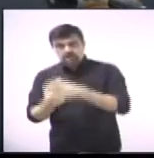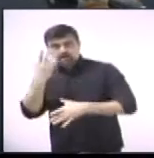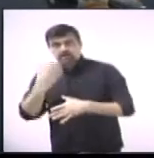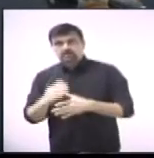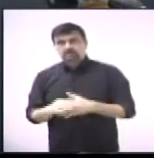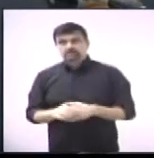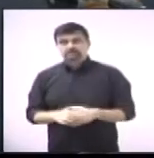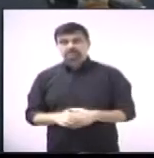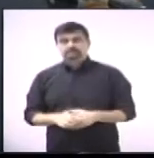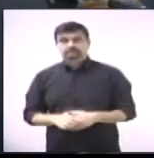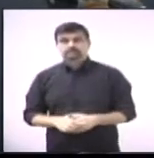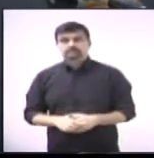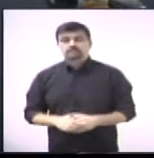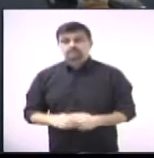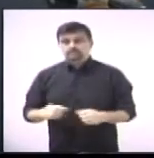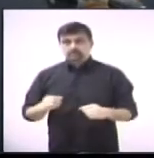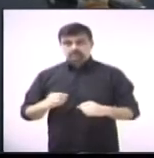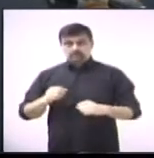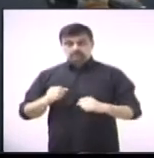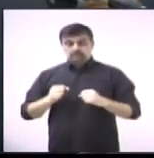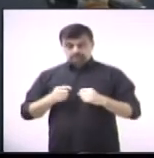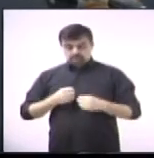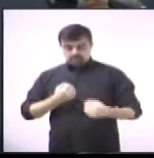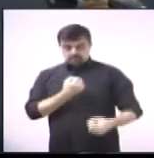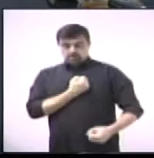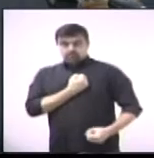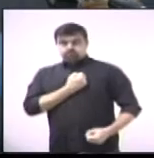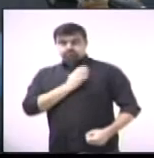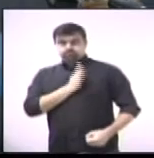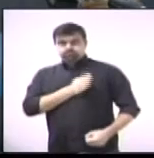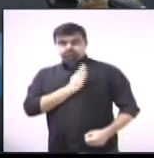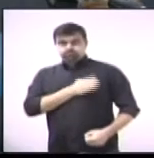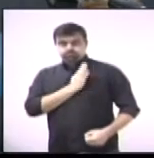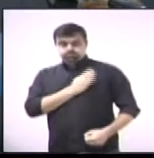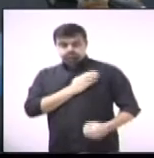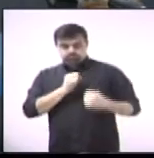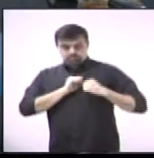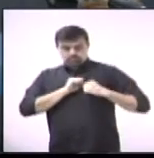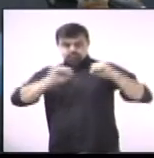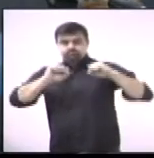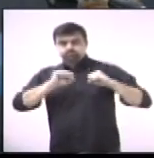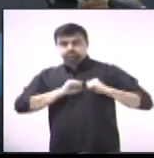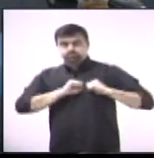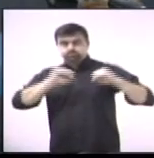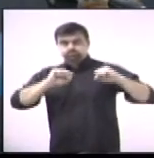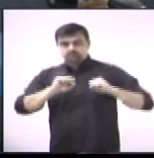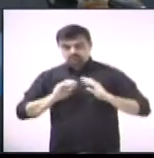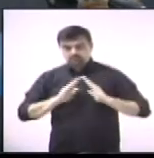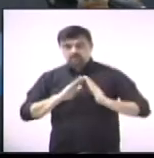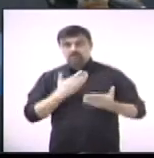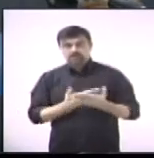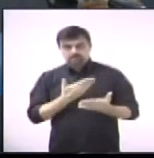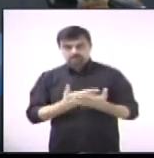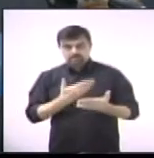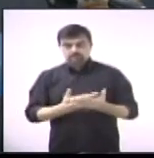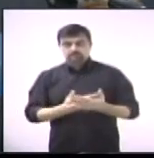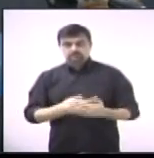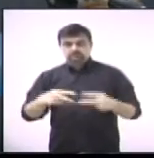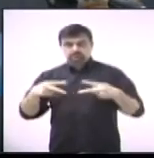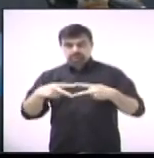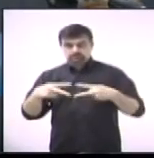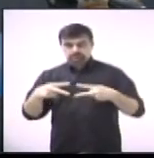aparelhos desfibrilizador nas unidades escolares de rede municipal de ensino.